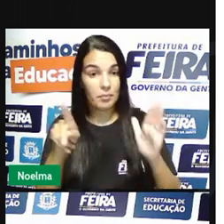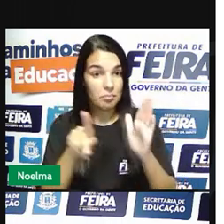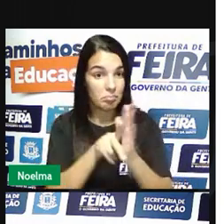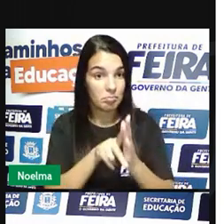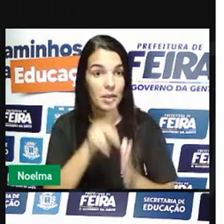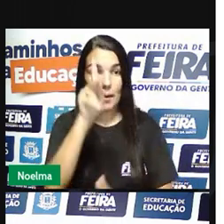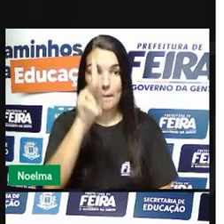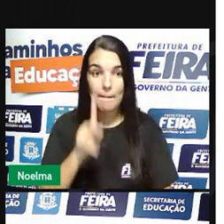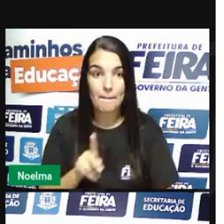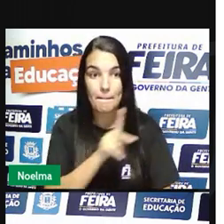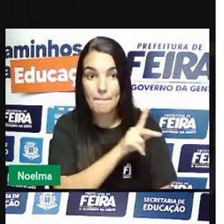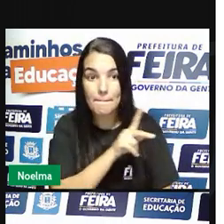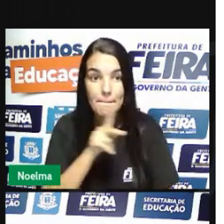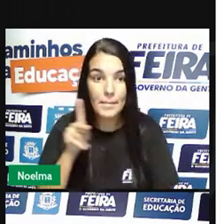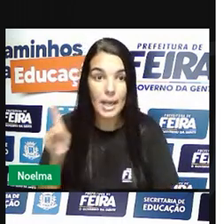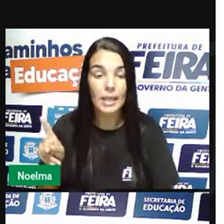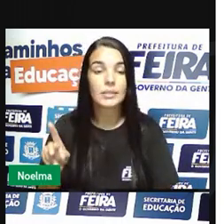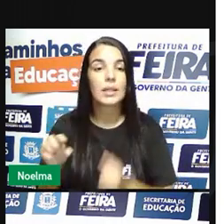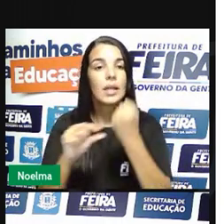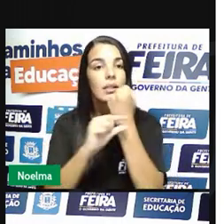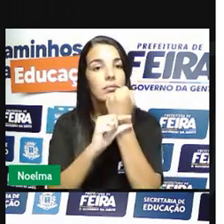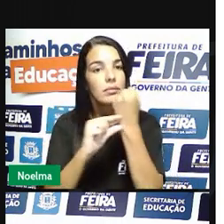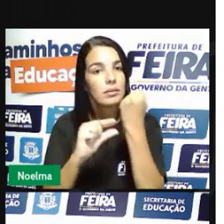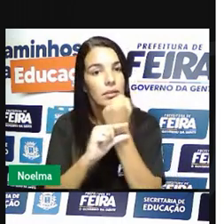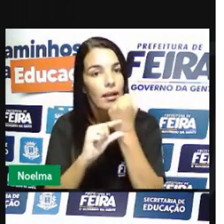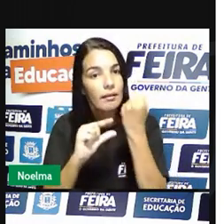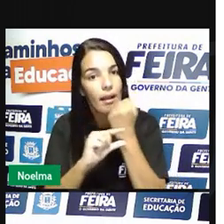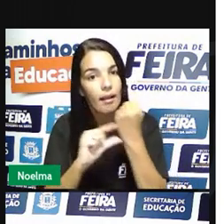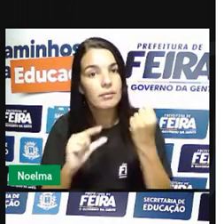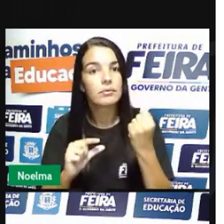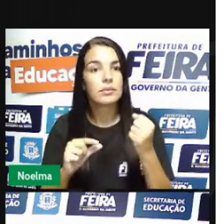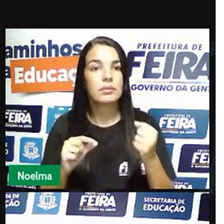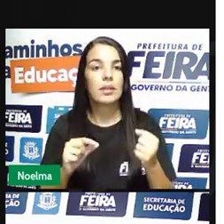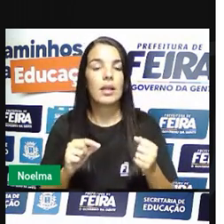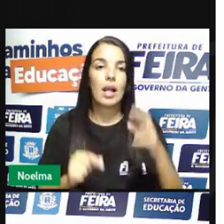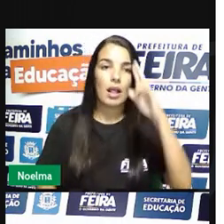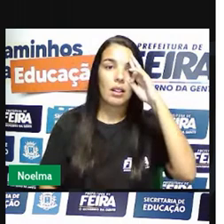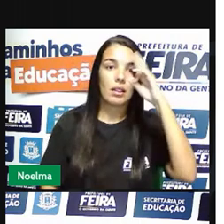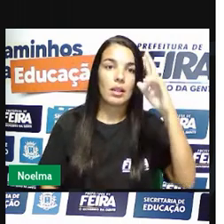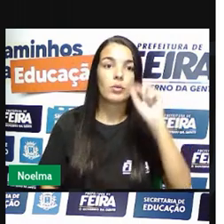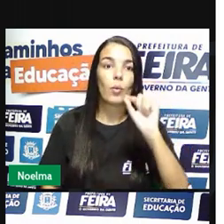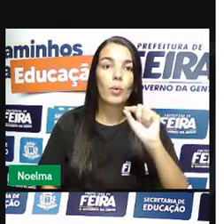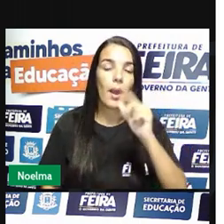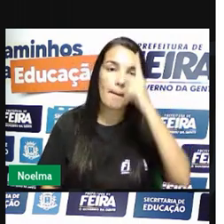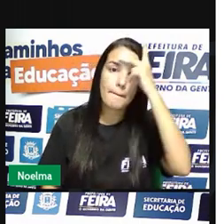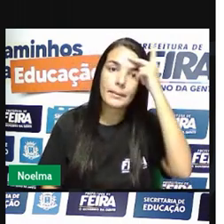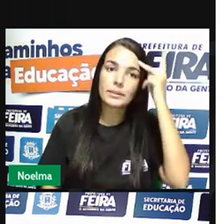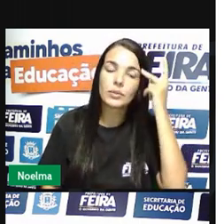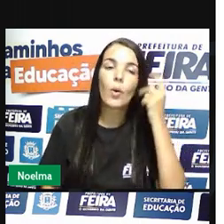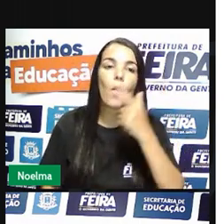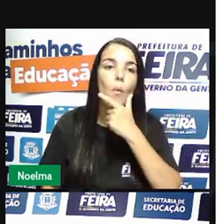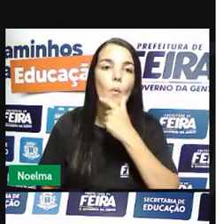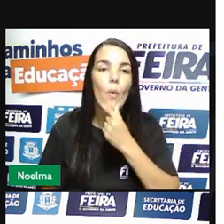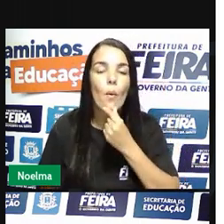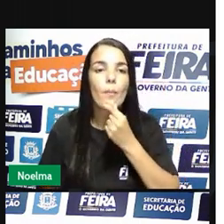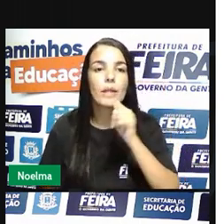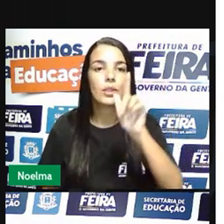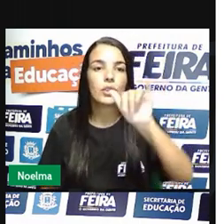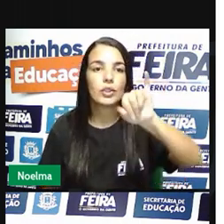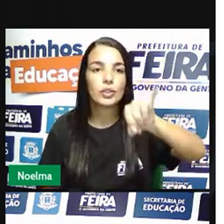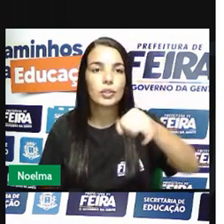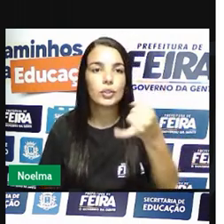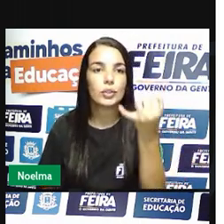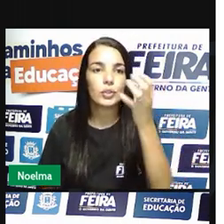Padres e literatos. Liderados pelos alferes, Joaquim José da Silva